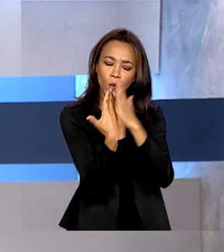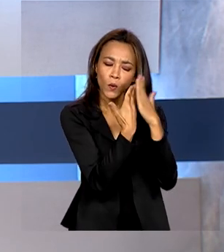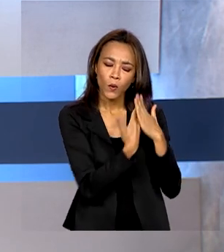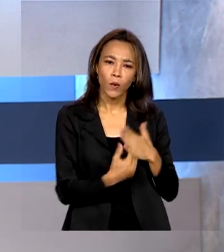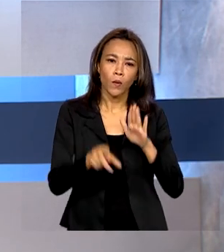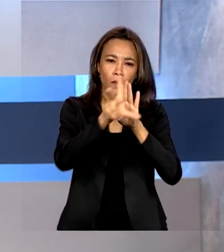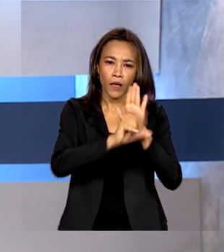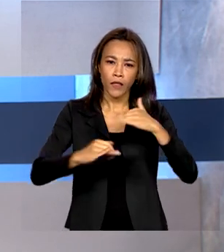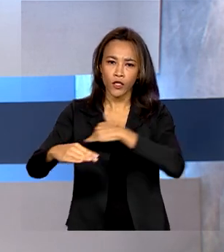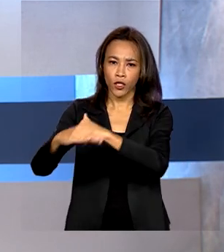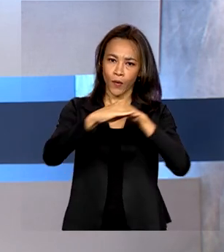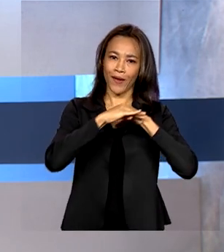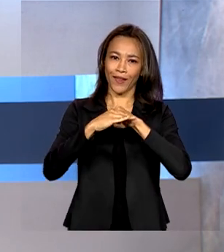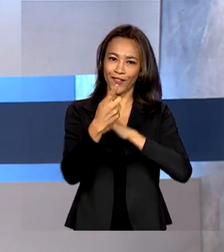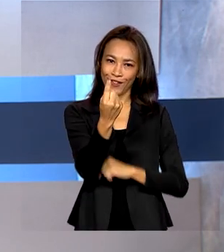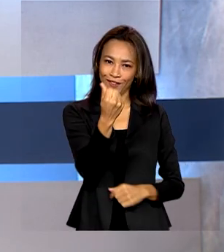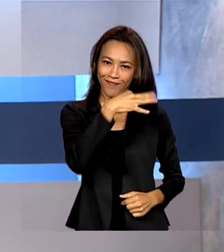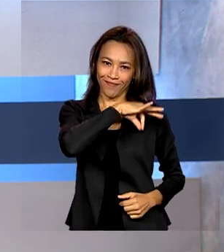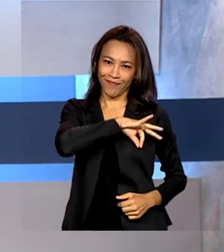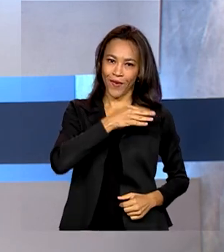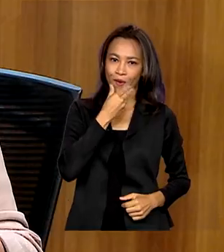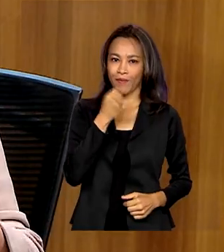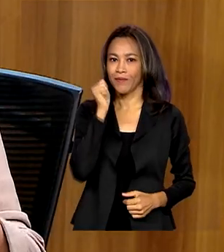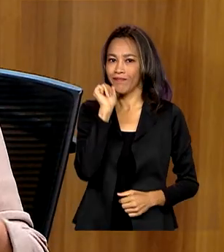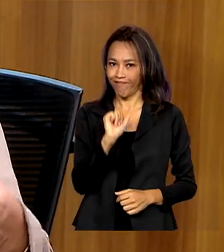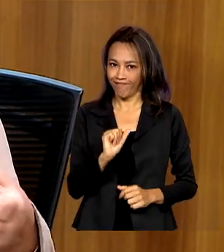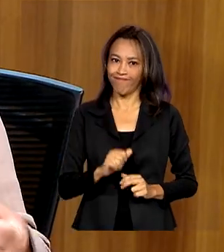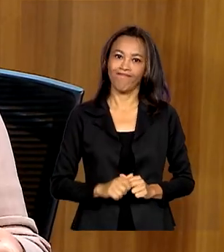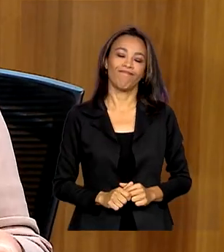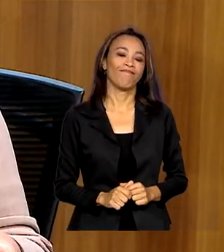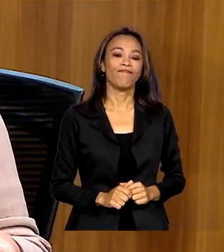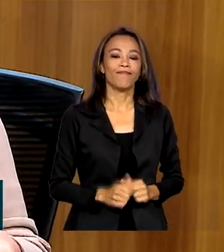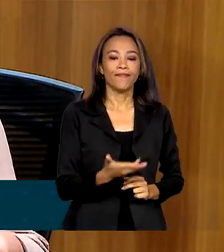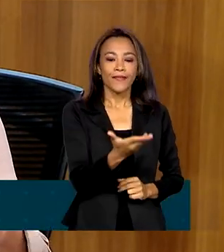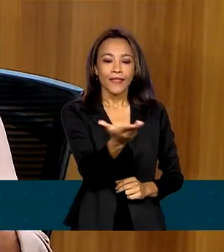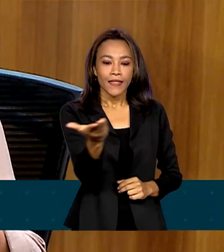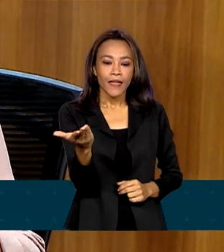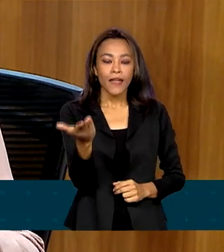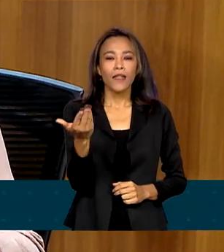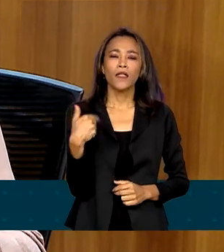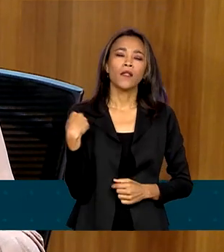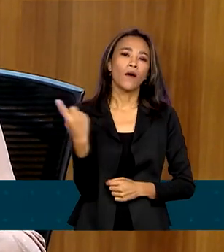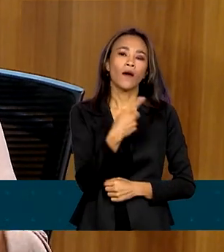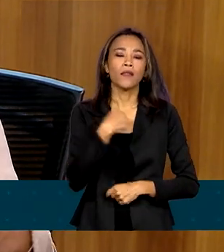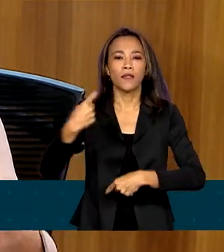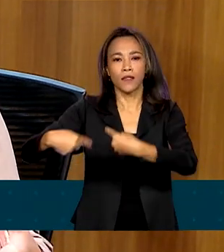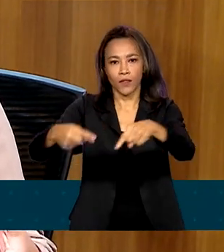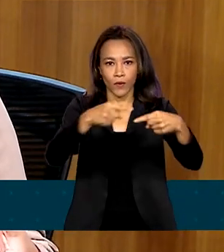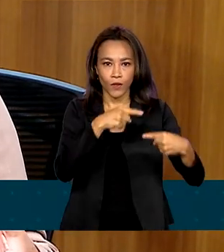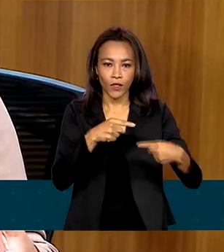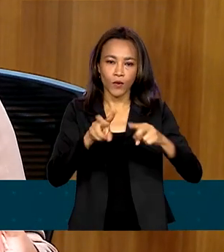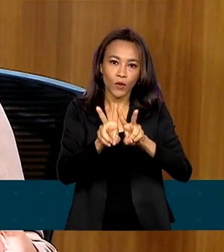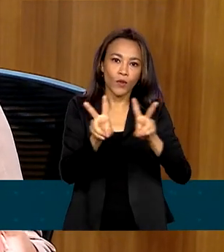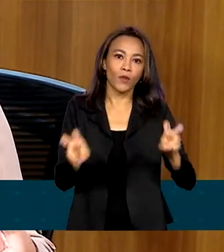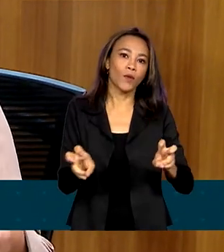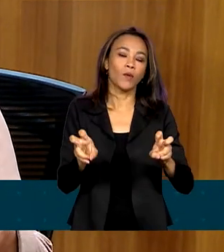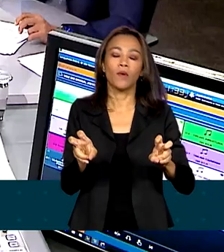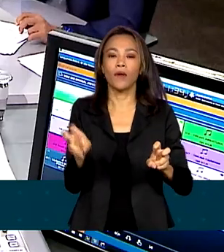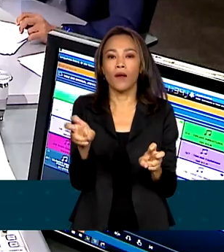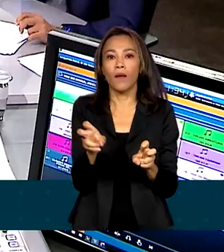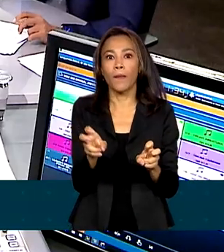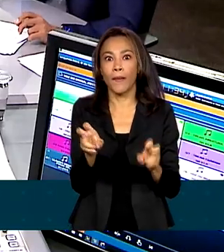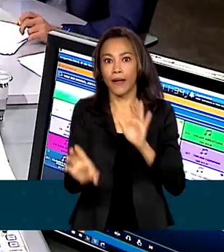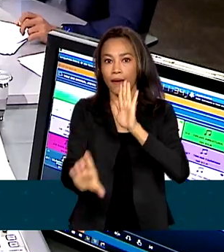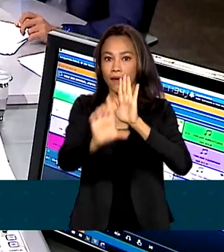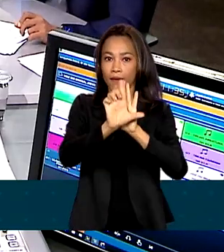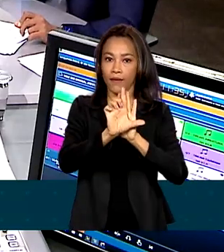remunerações entre homens e mulheres. Nós estamos discutindo a questão de uma lei de igualdade salarial para